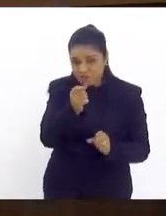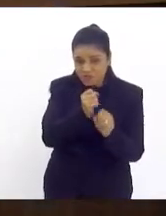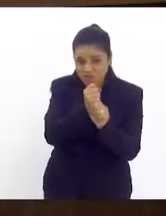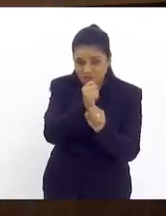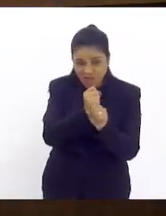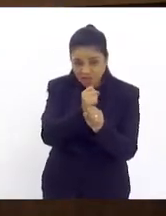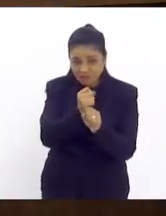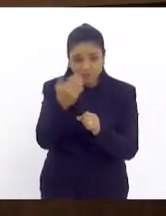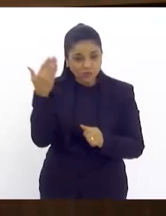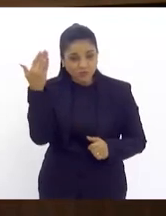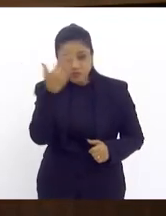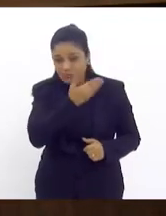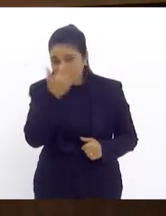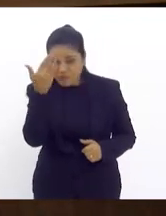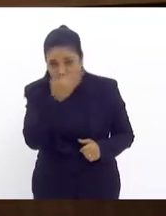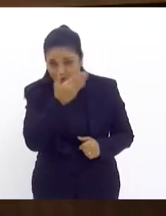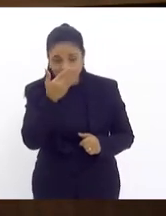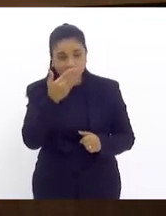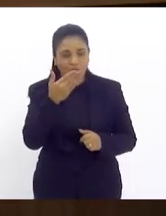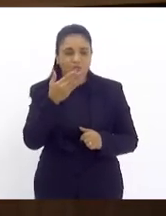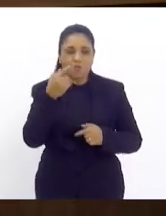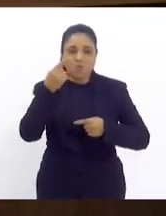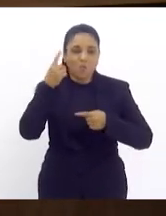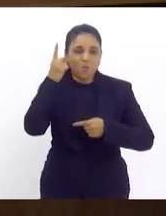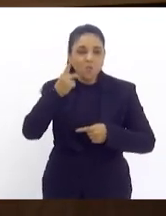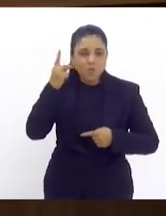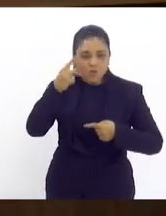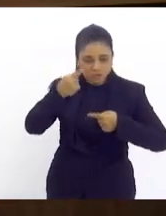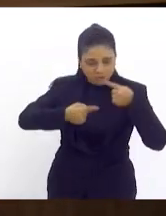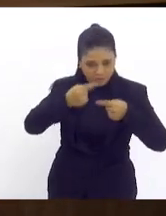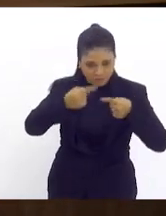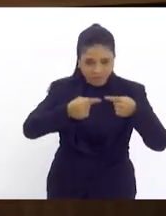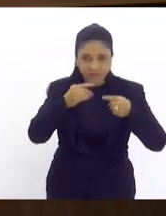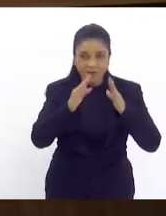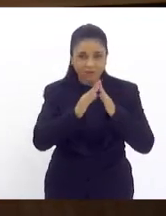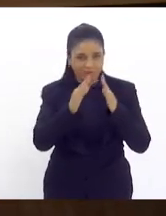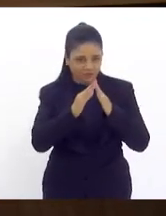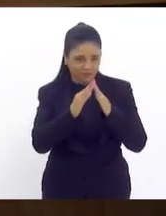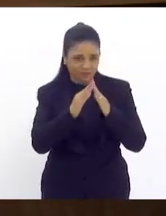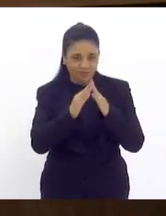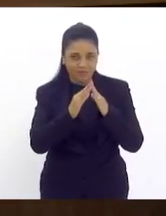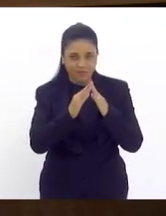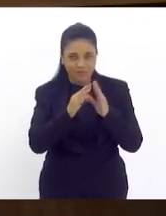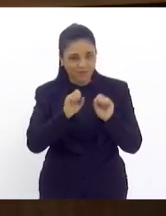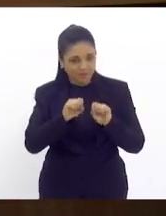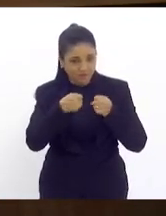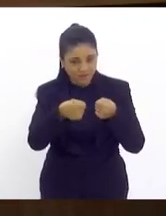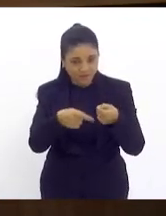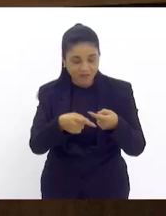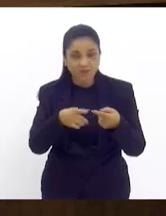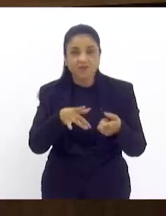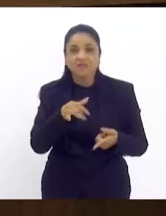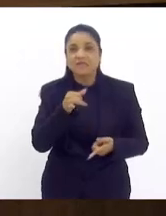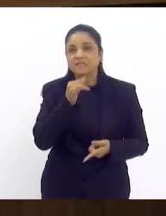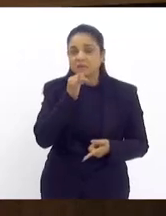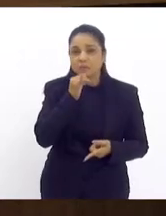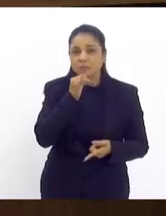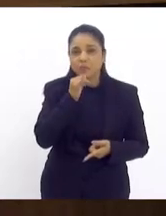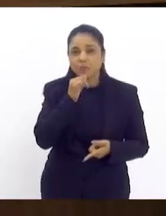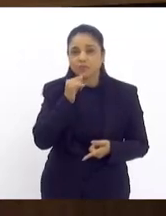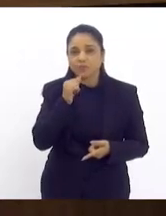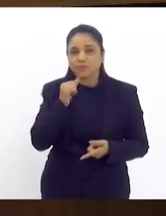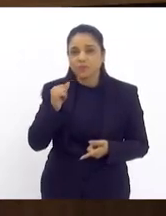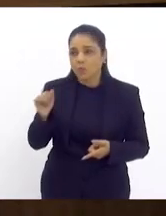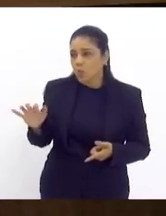simplesmente por criticar aí eu faço aqui e posso falar à vontade o alemão por exemplo não